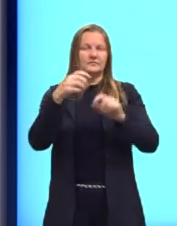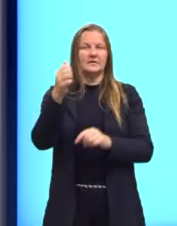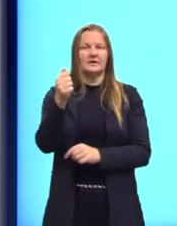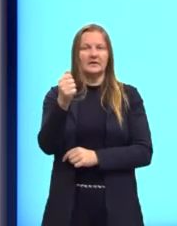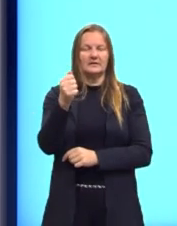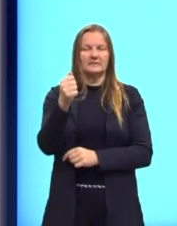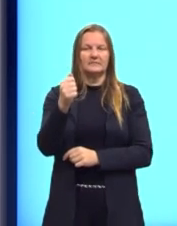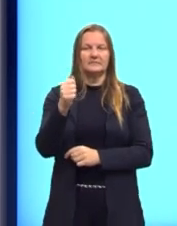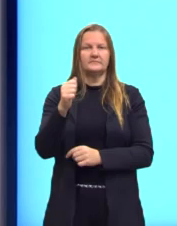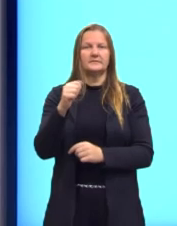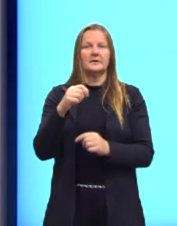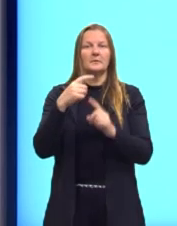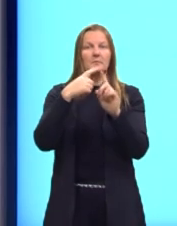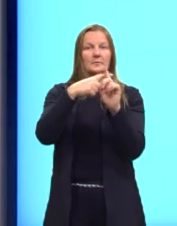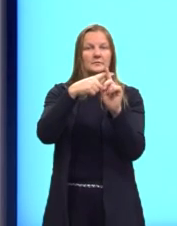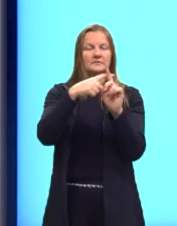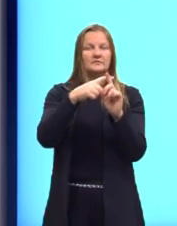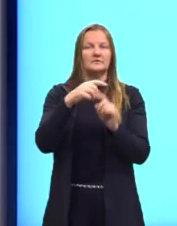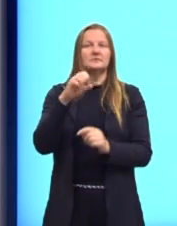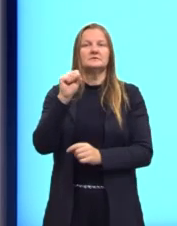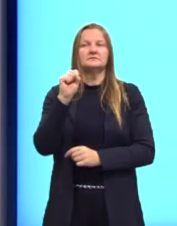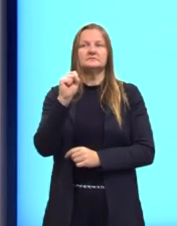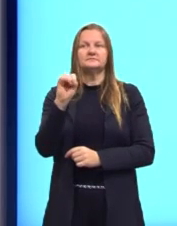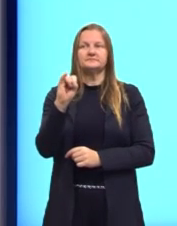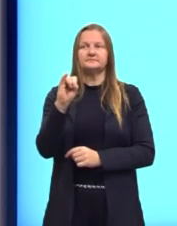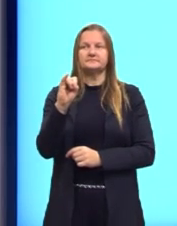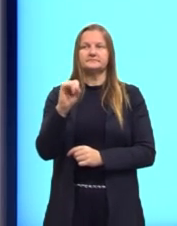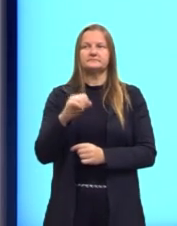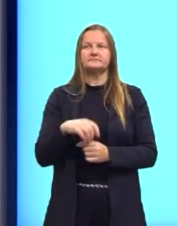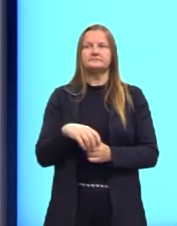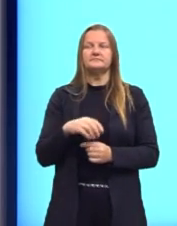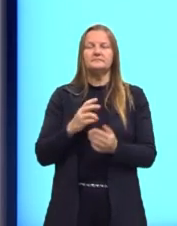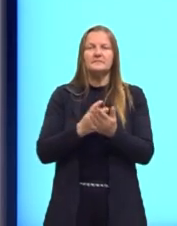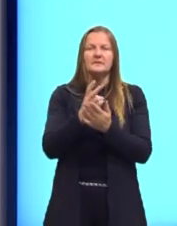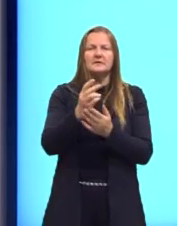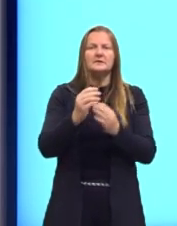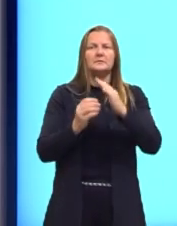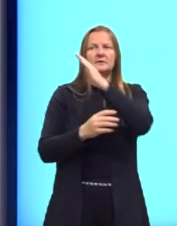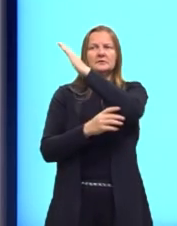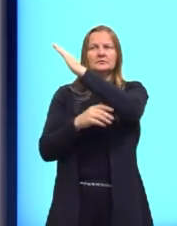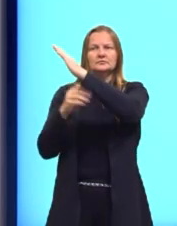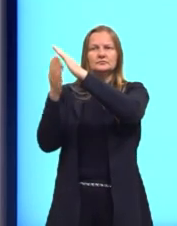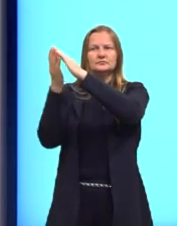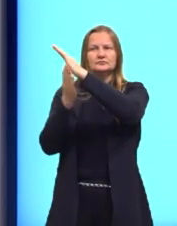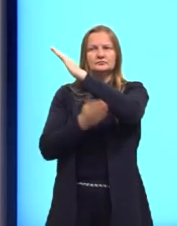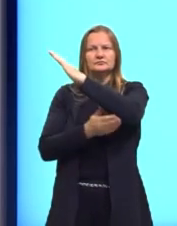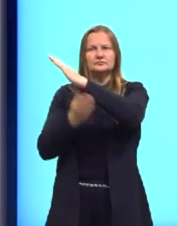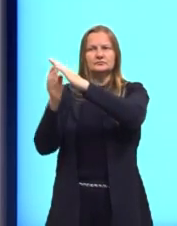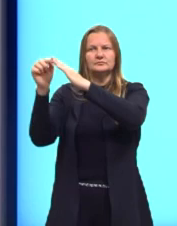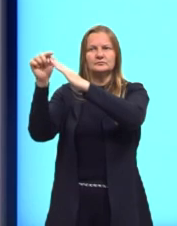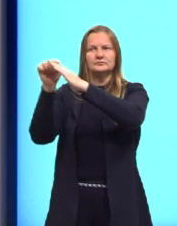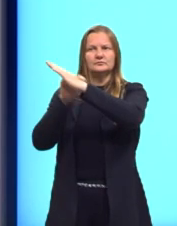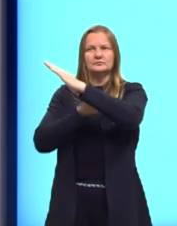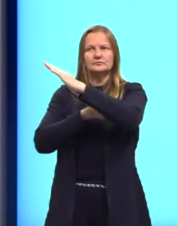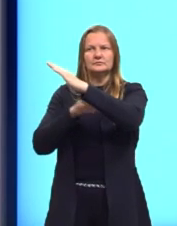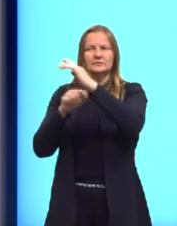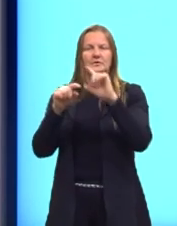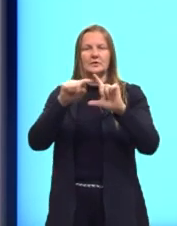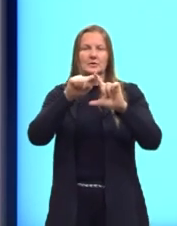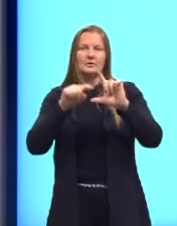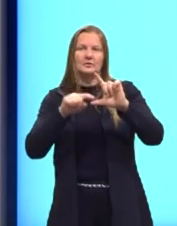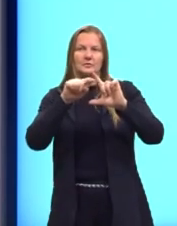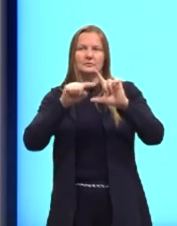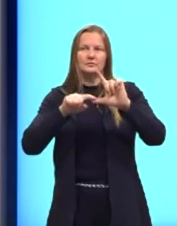A, ele for positivo. Então nós temos sempre, né, a inclinação da nossa reta, e essa inclinação